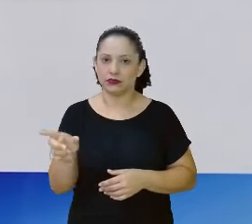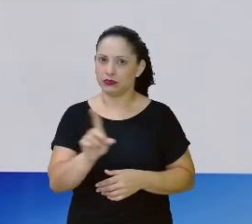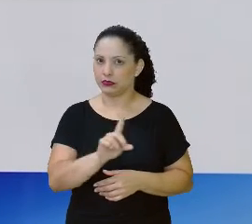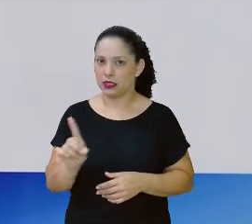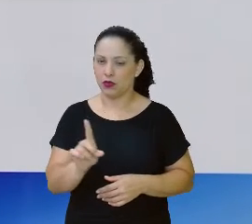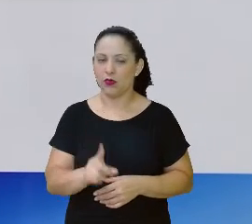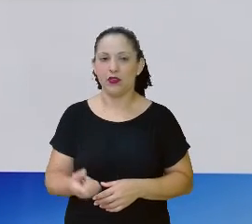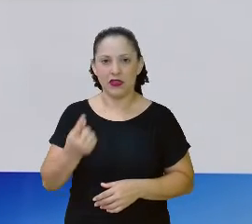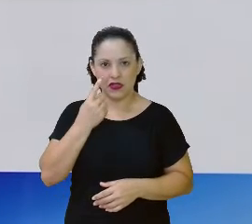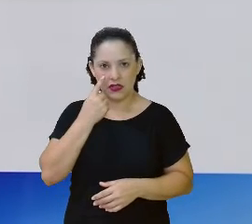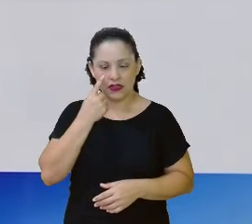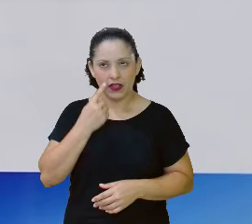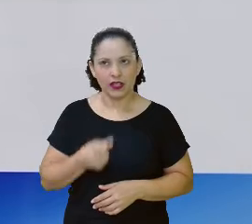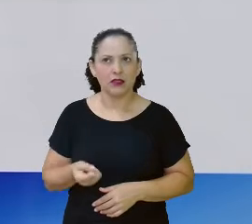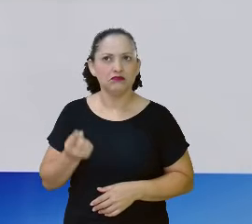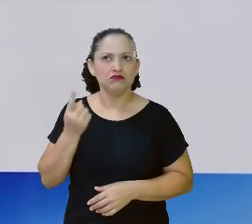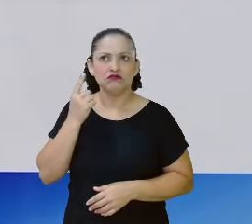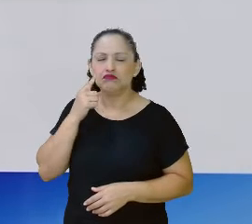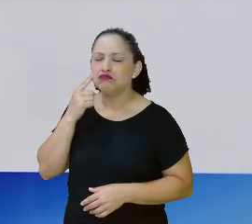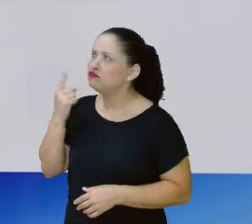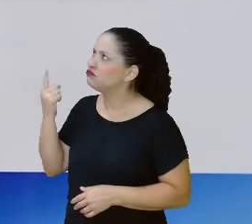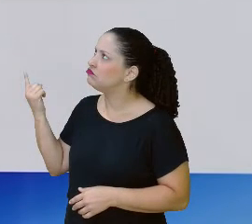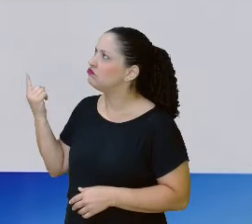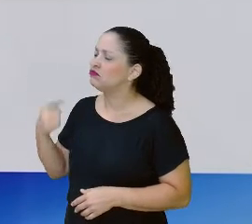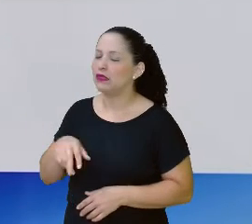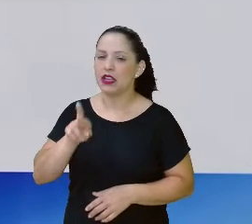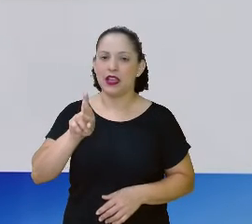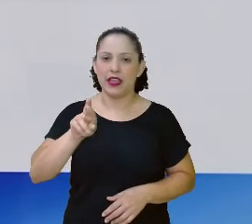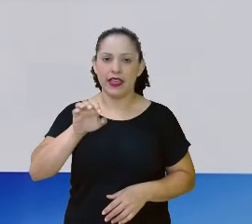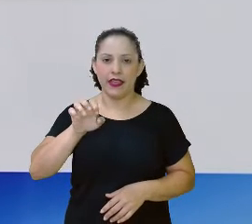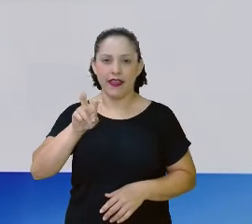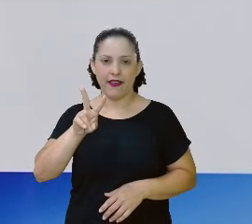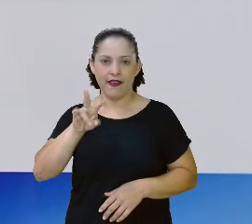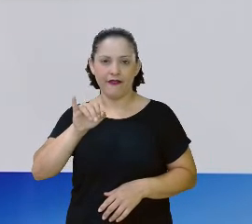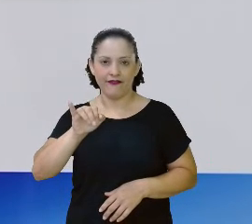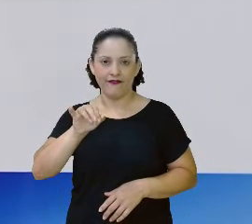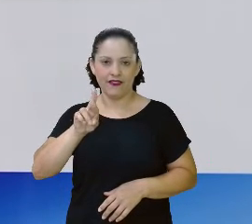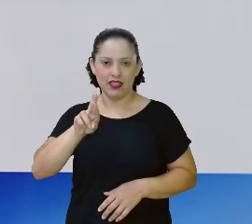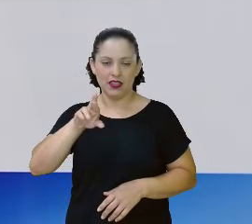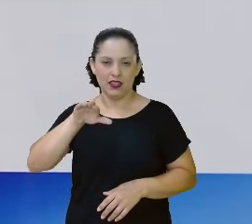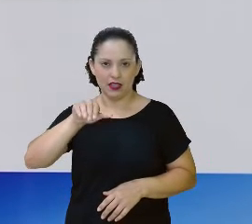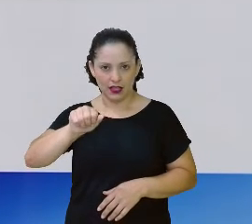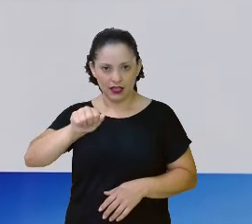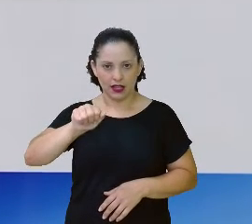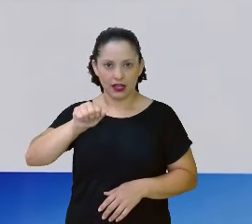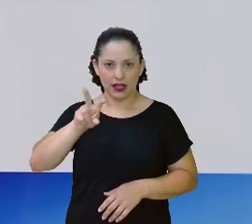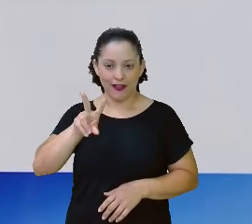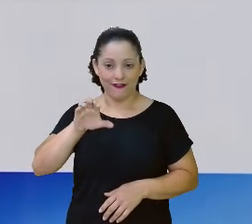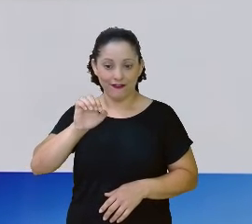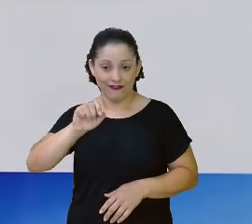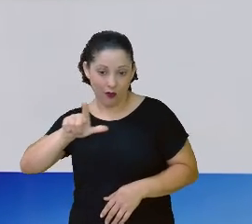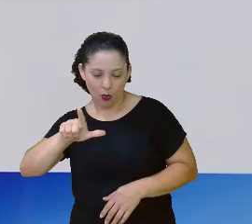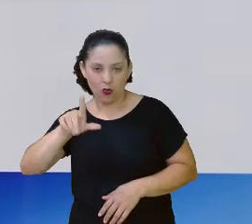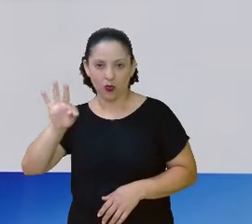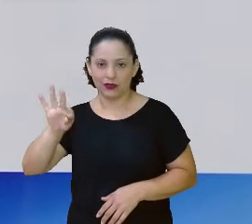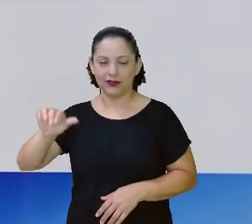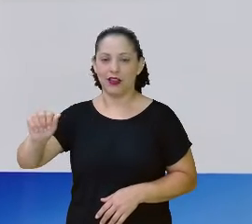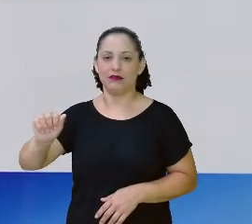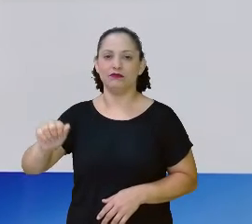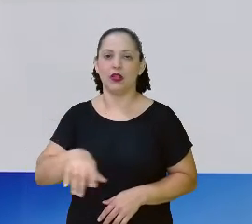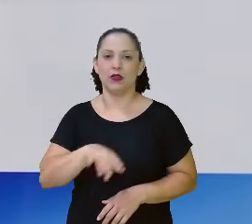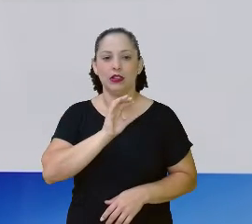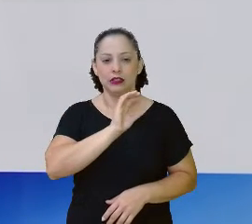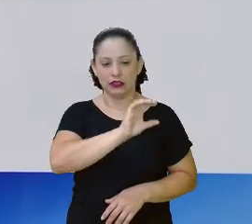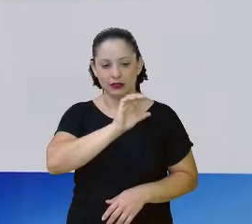Não. Você escuta o som. No caso, a palavra reviravolta. Cada som é uma sílaba. Re-vi-ra-volta.